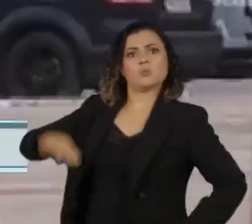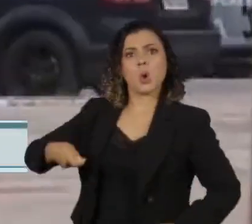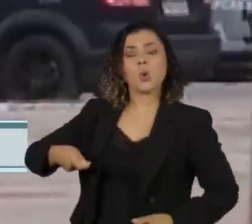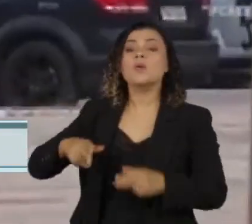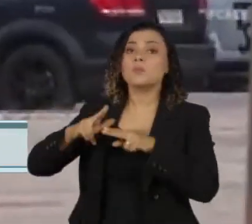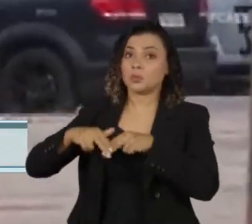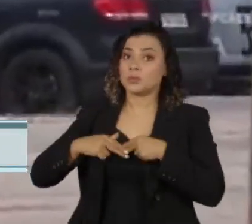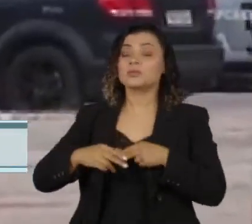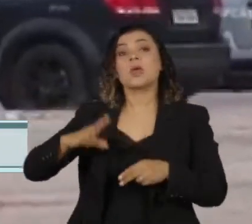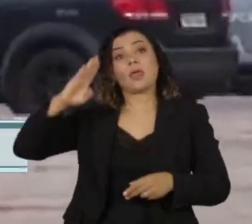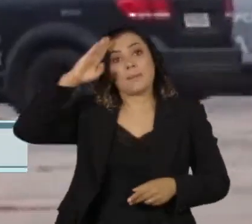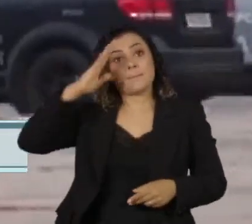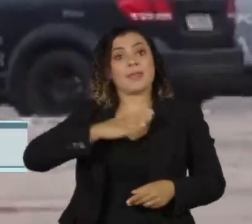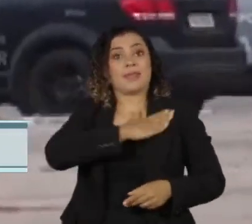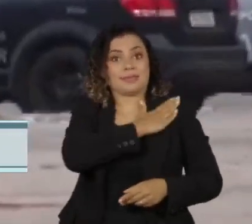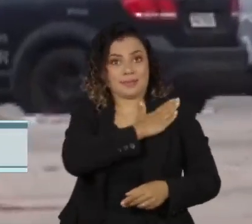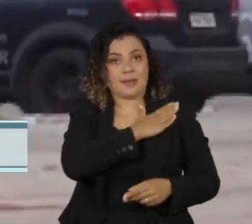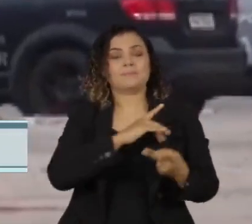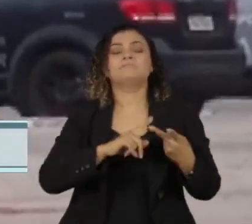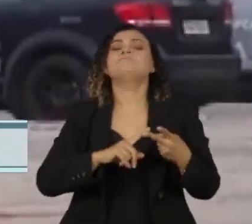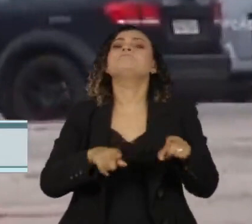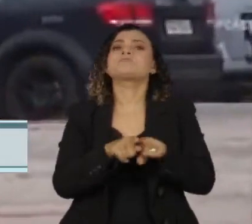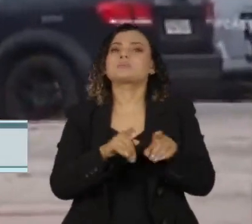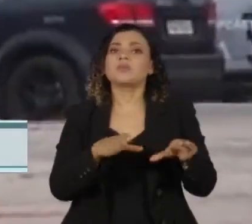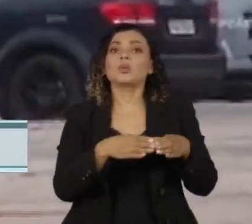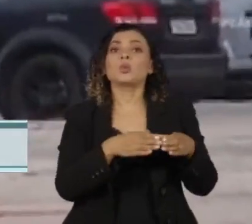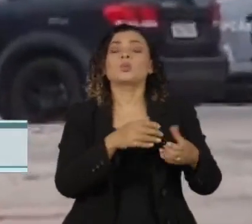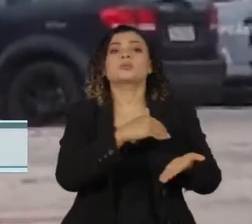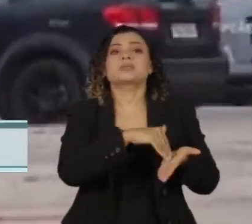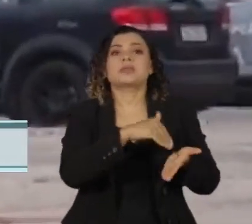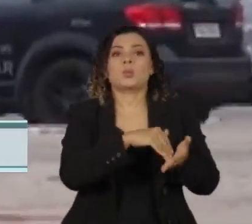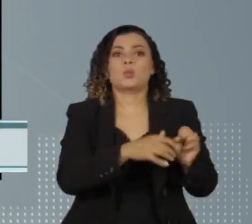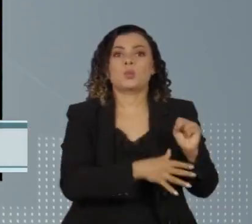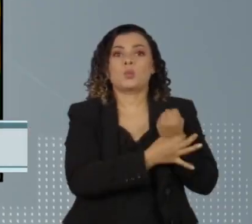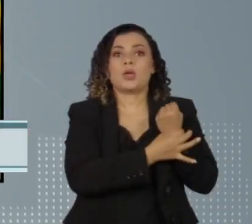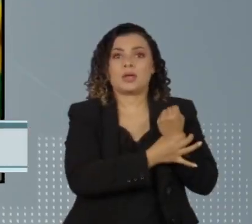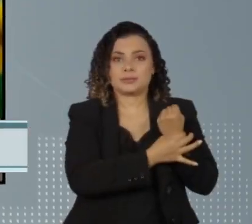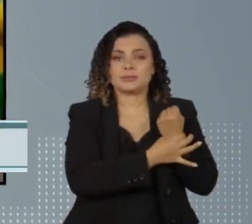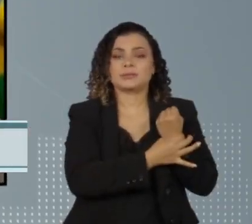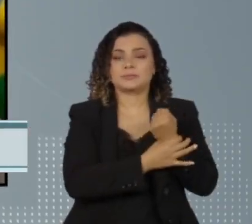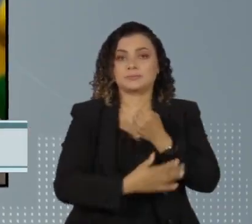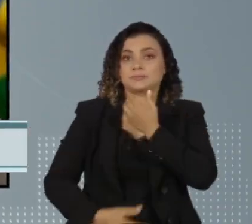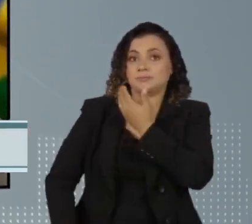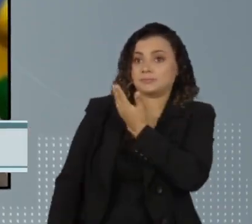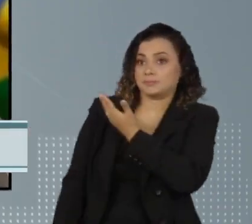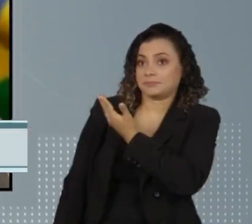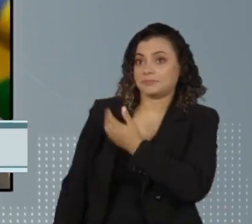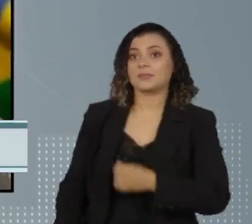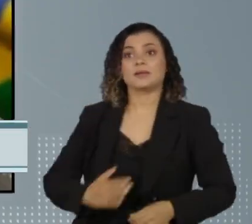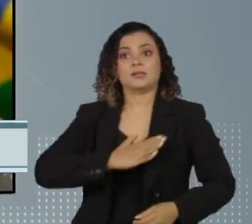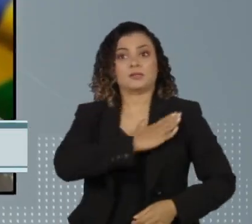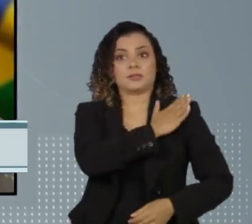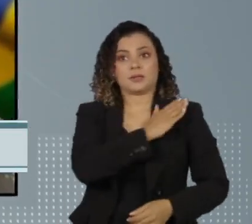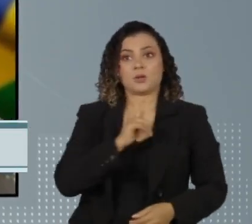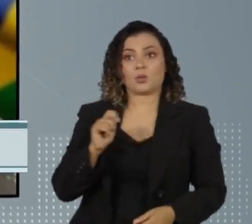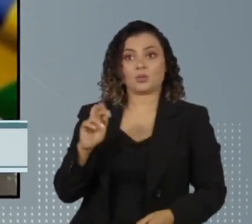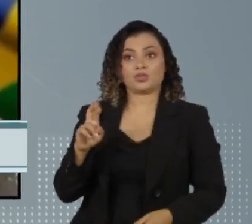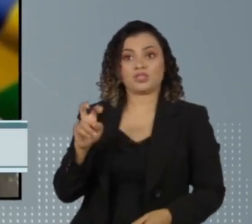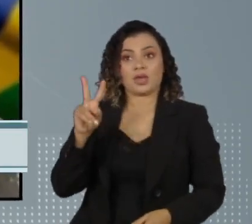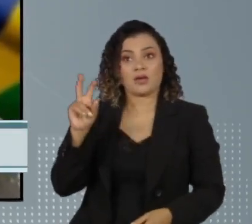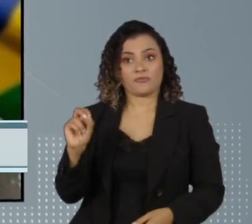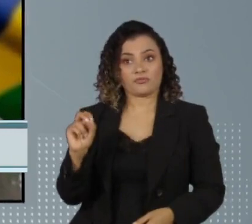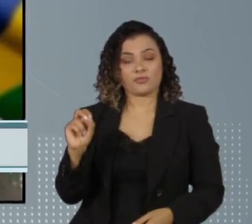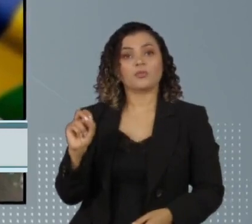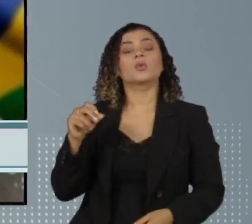militares das Forças Armadas e Gabinete de Segurança Institucional. Entre eles estão o general Gustavo Henrique